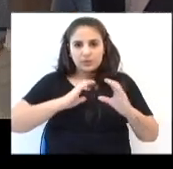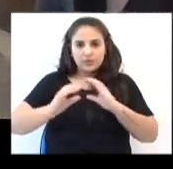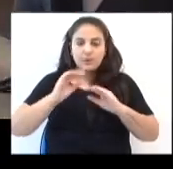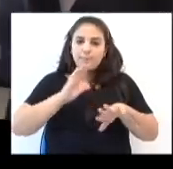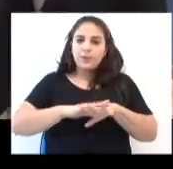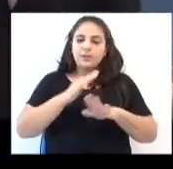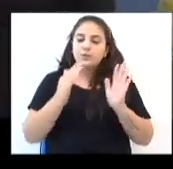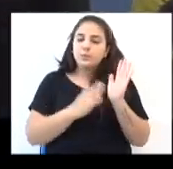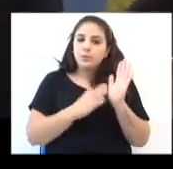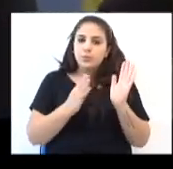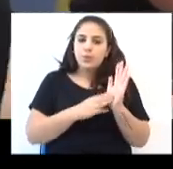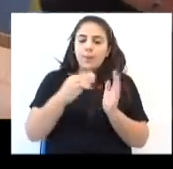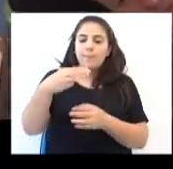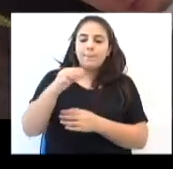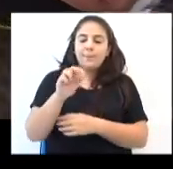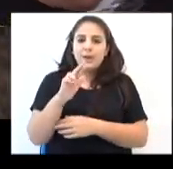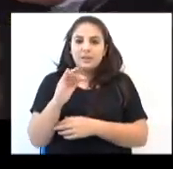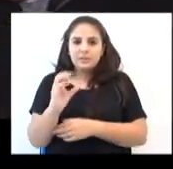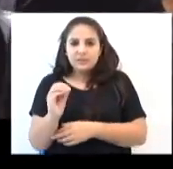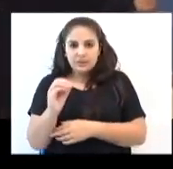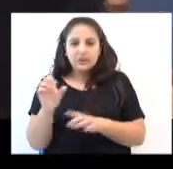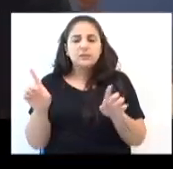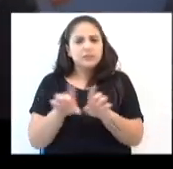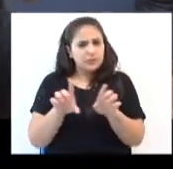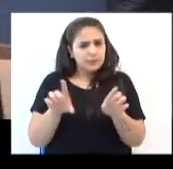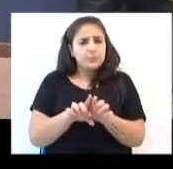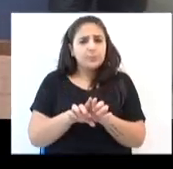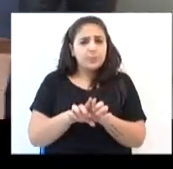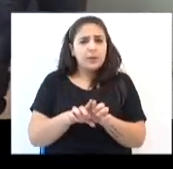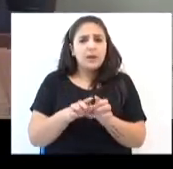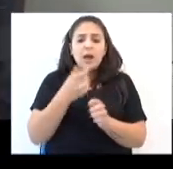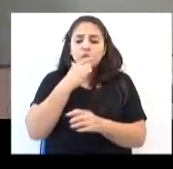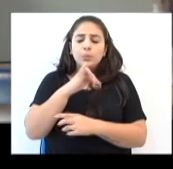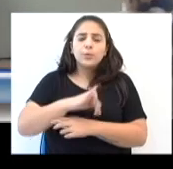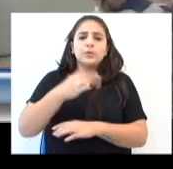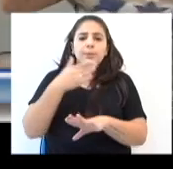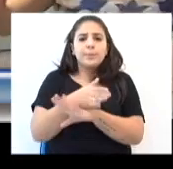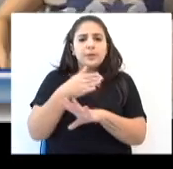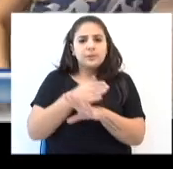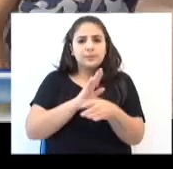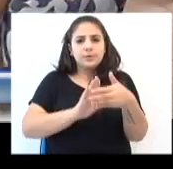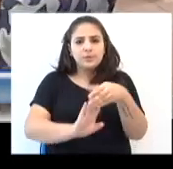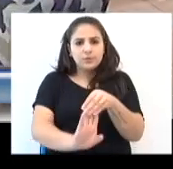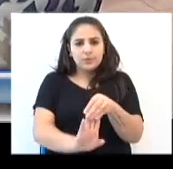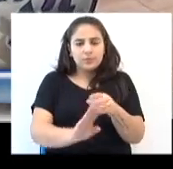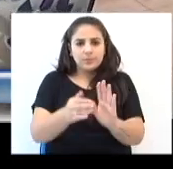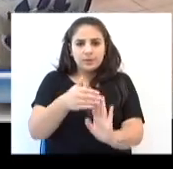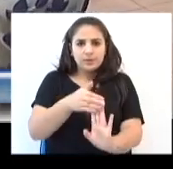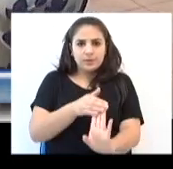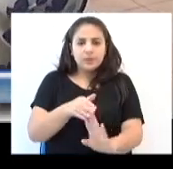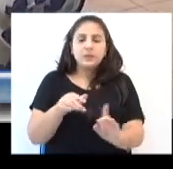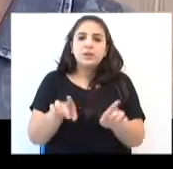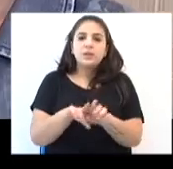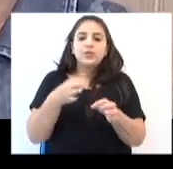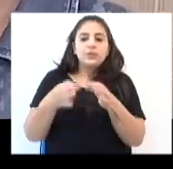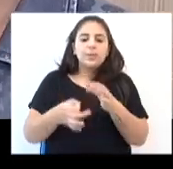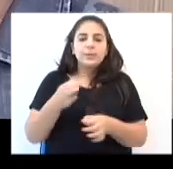mas, além de propor, Márcia Machado também fez questão de participar do alongamento.